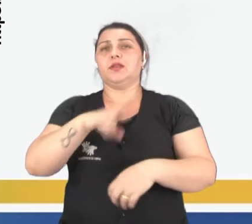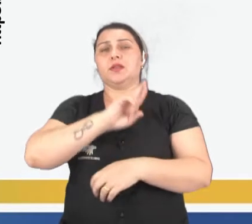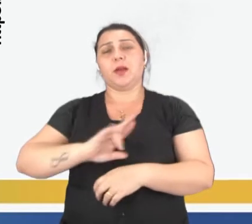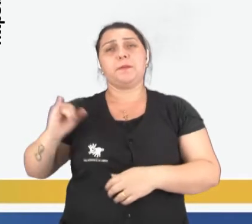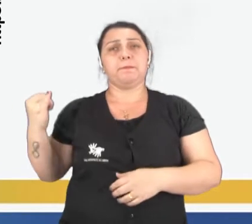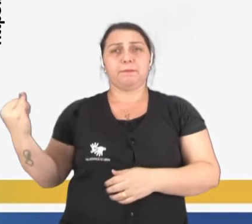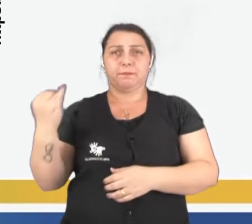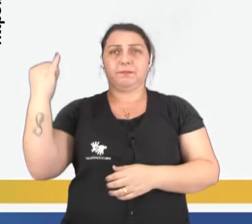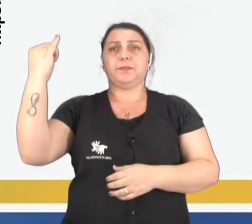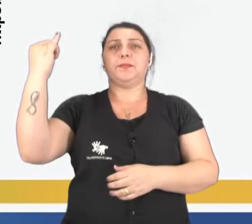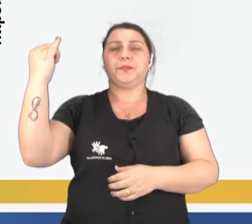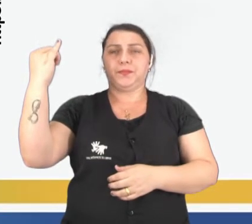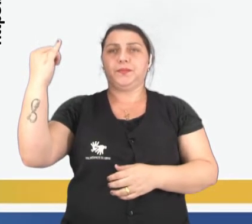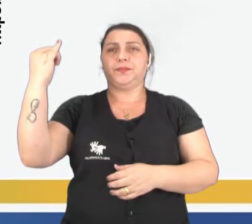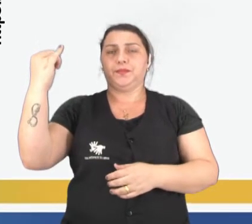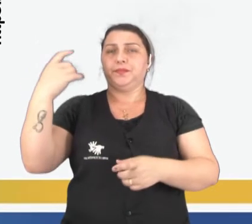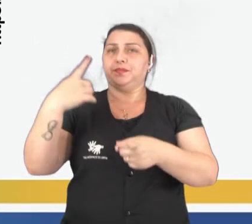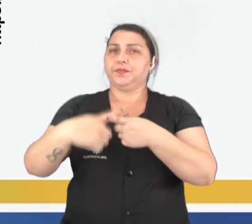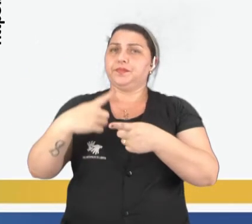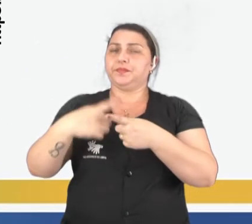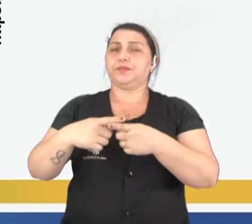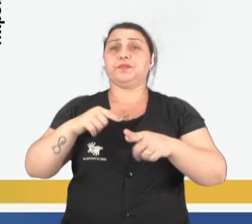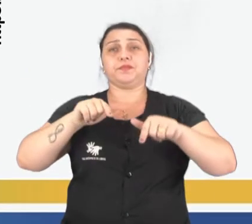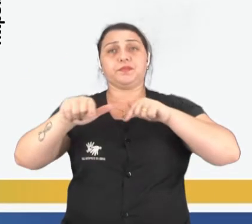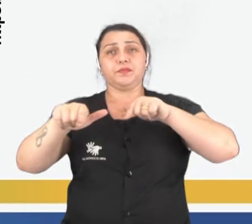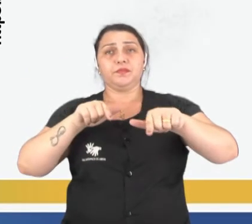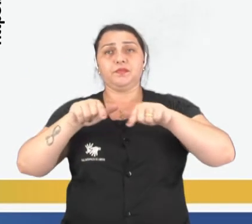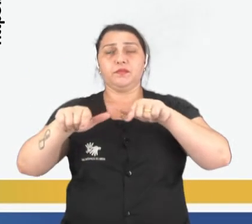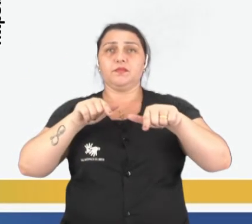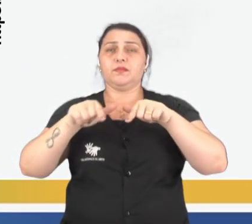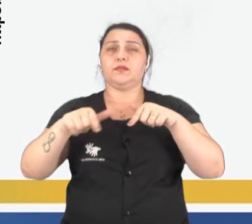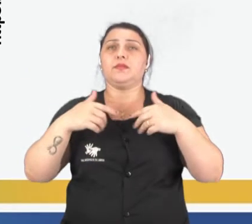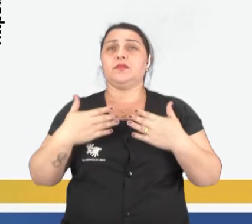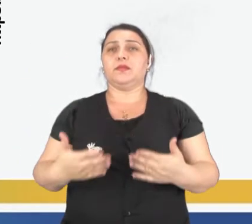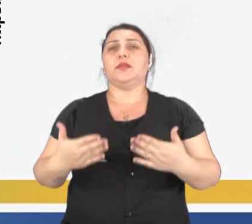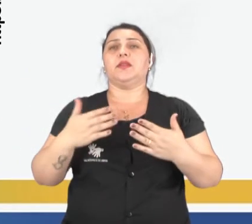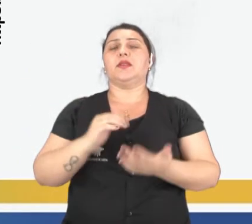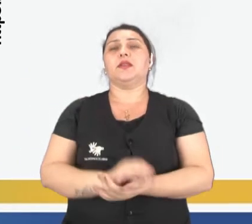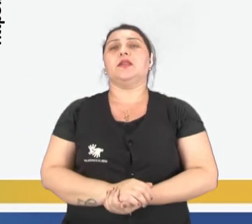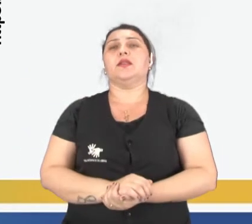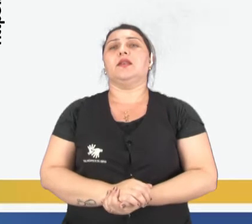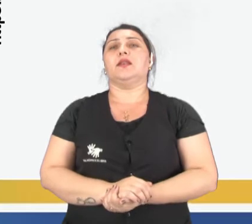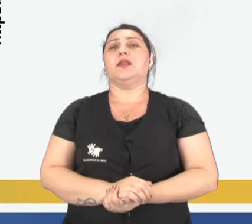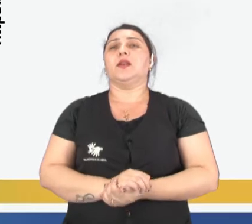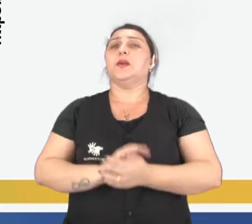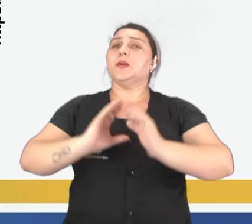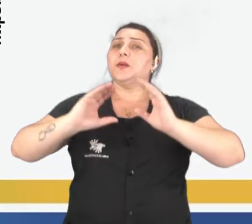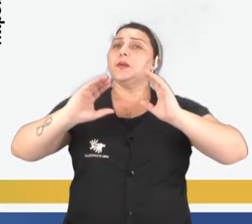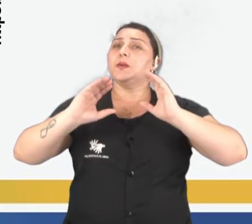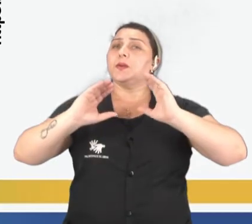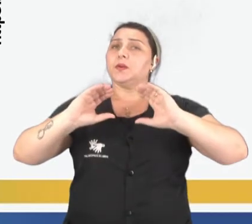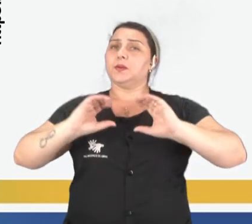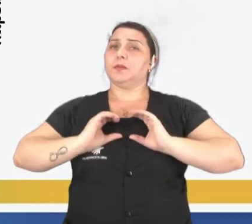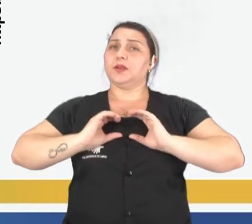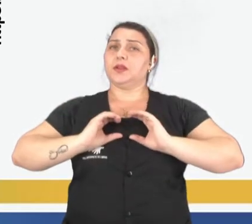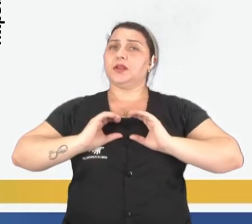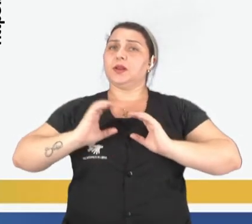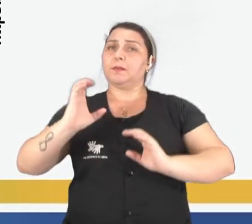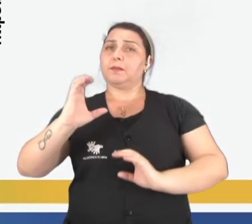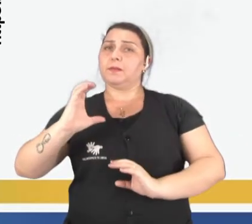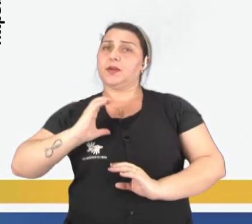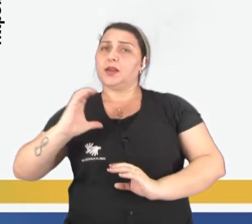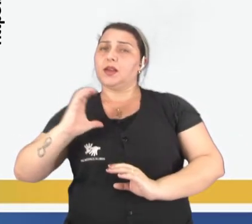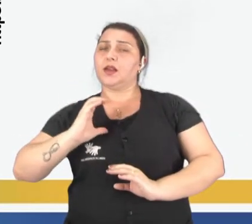uma importância muito grande, porque ela vai trabalhar com esse comportamento ético do homem, da